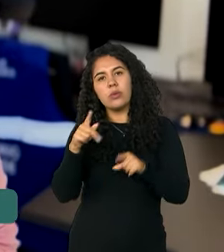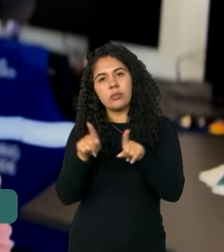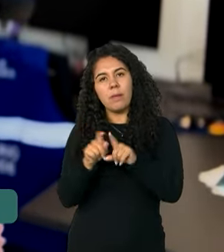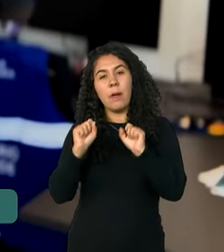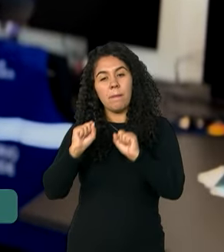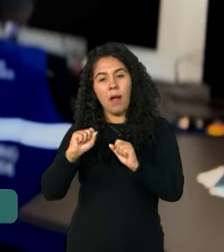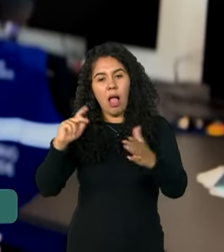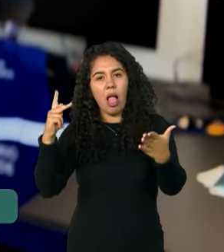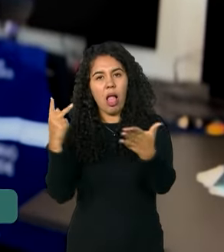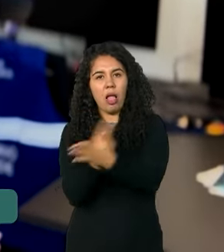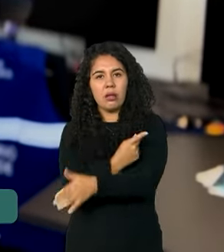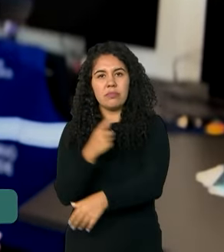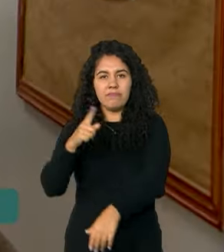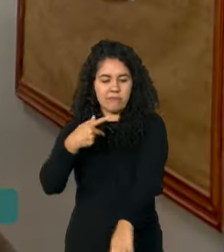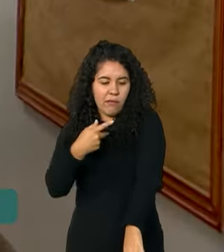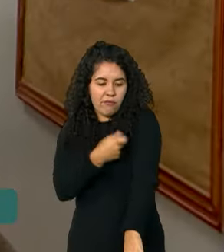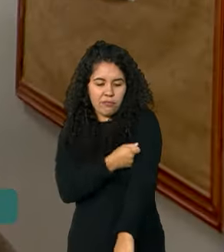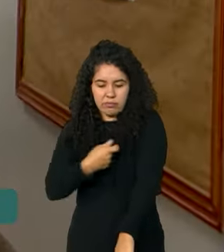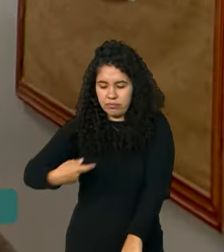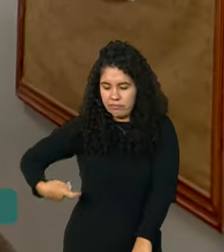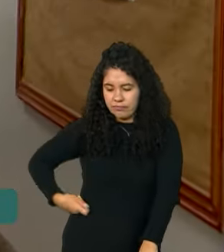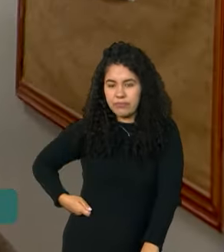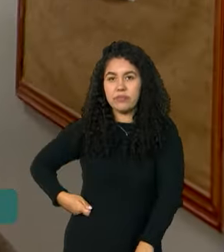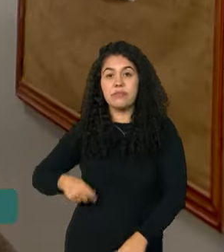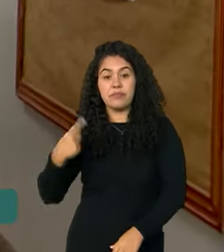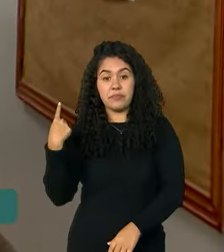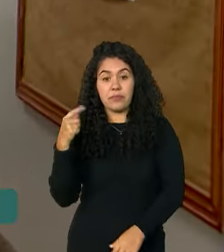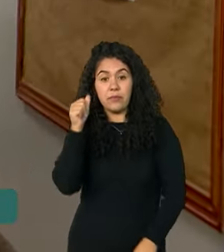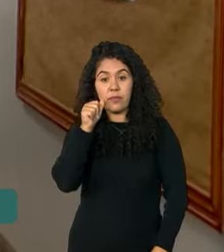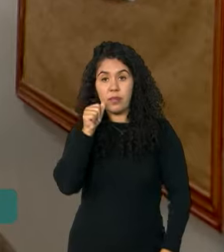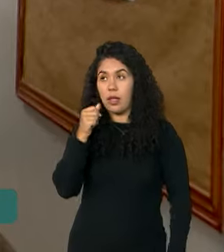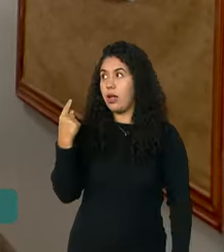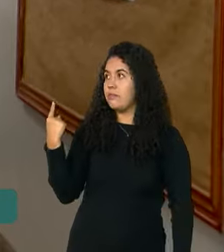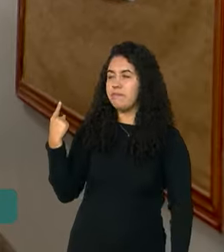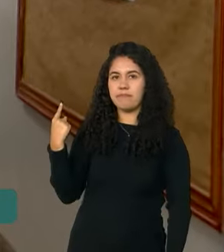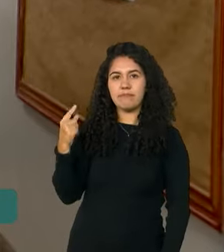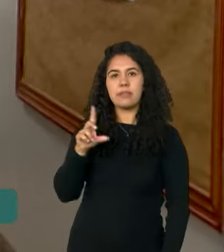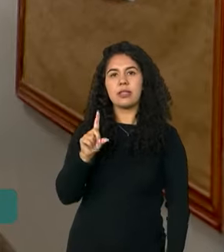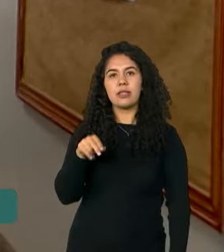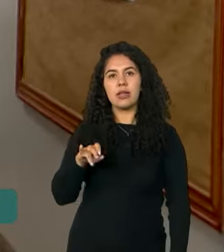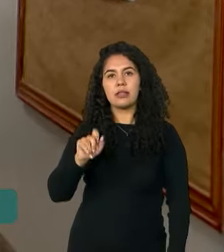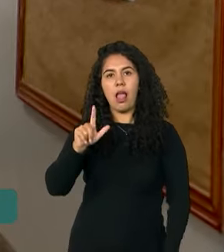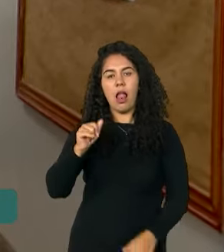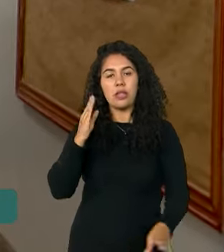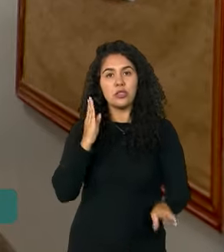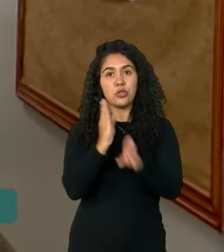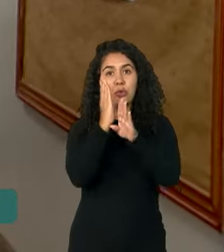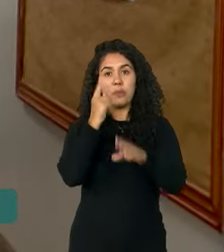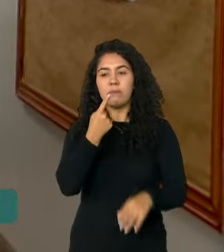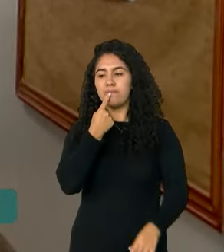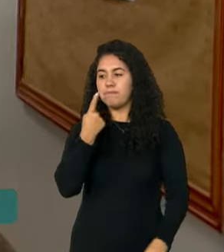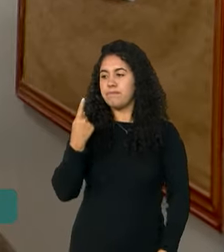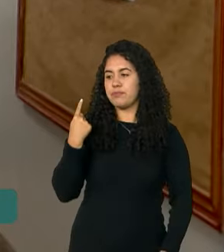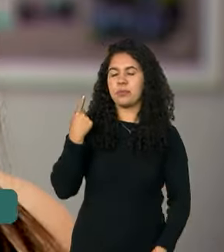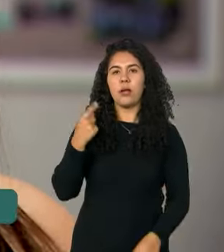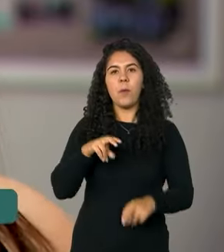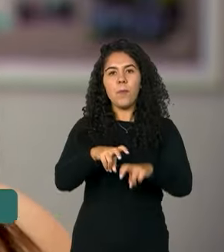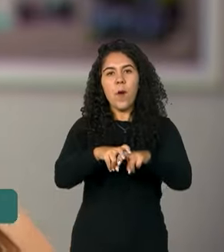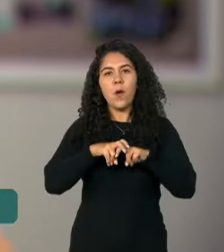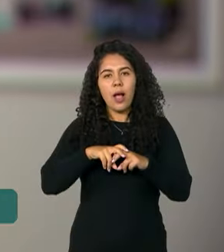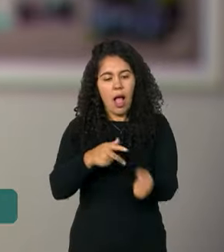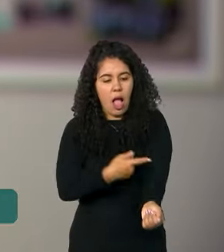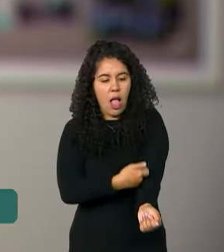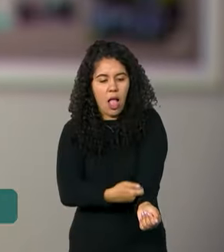avançados à insulina terapia também. Daniele descobriu que tem a doença há pouco mais de um ano no exame de